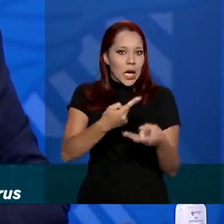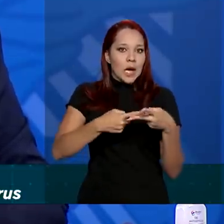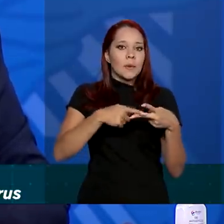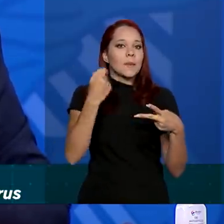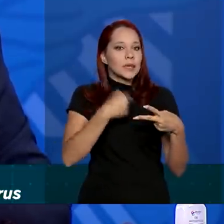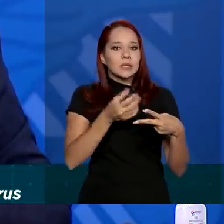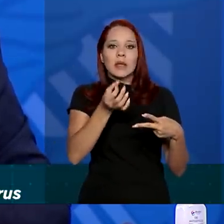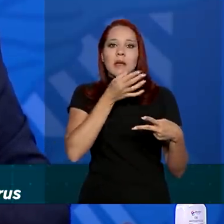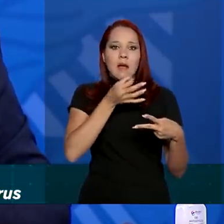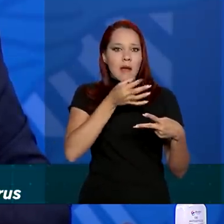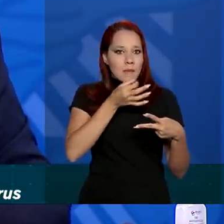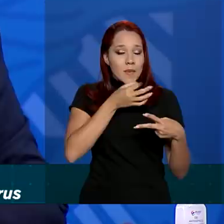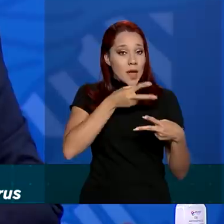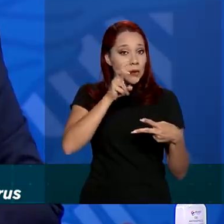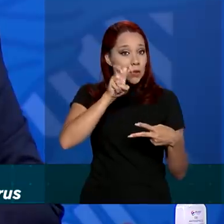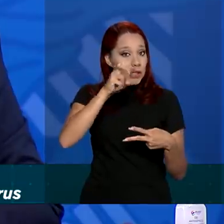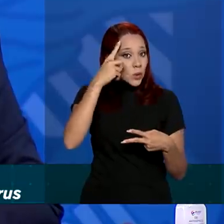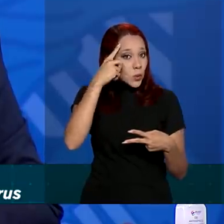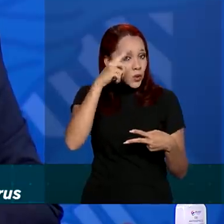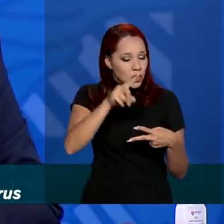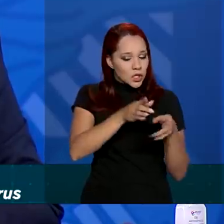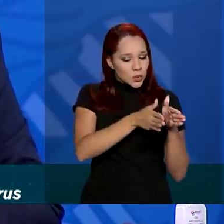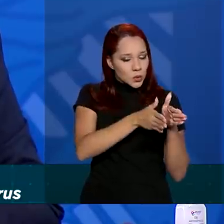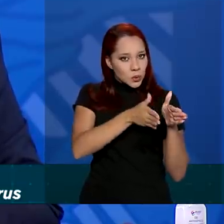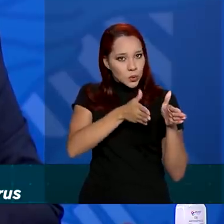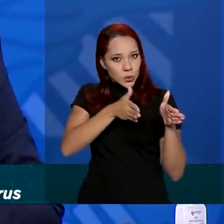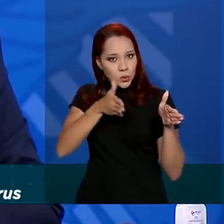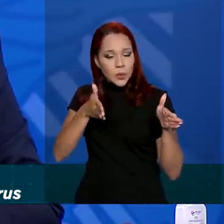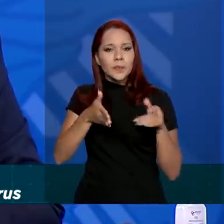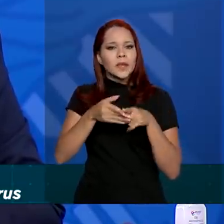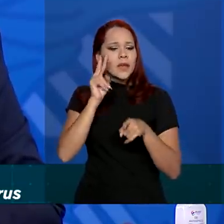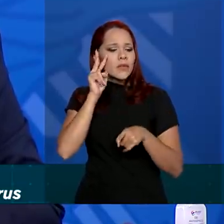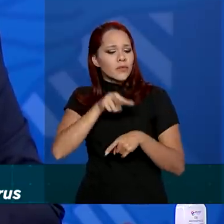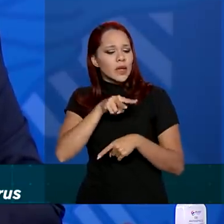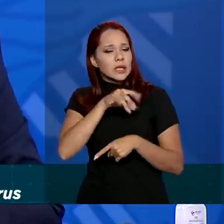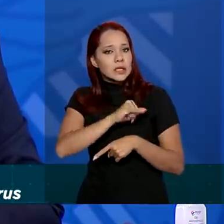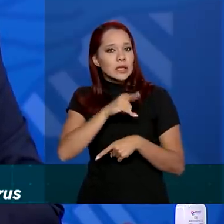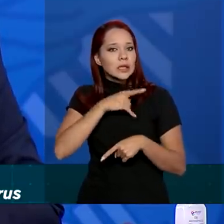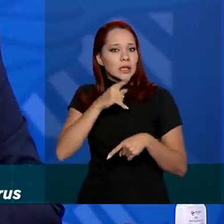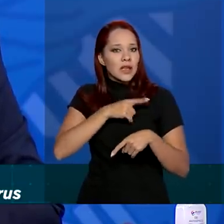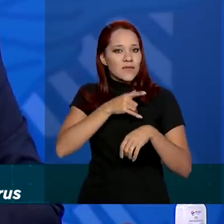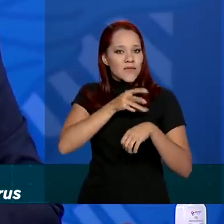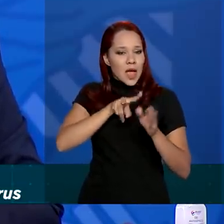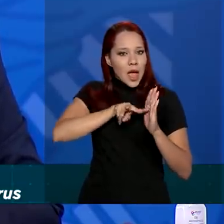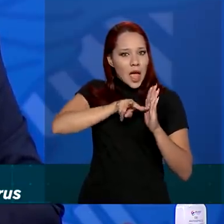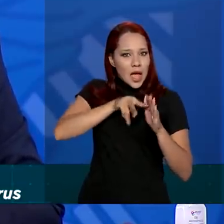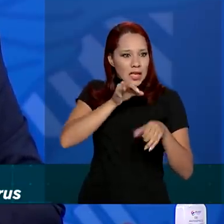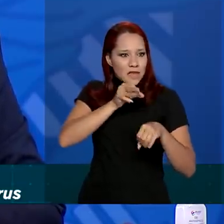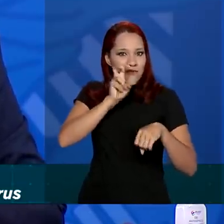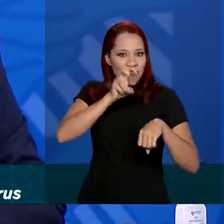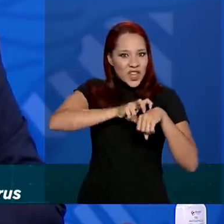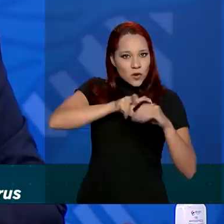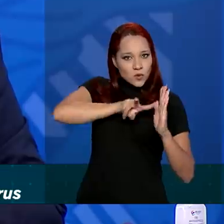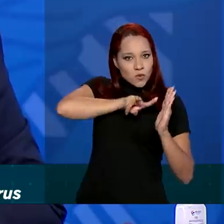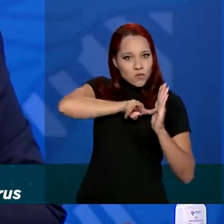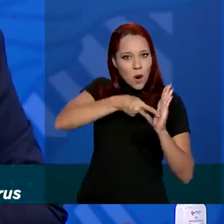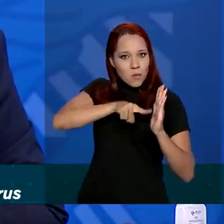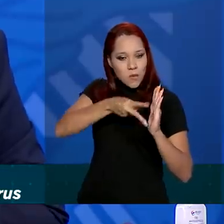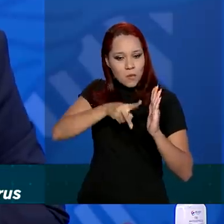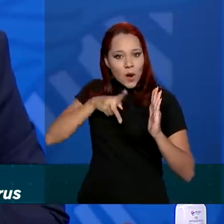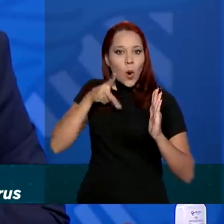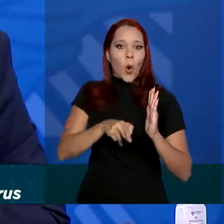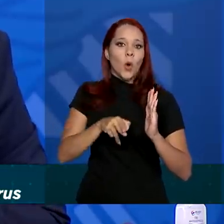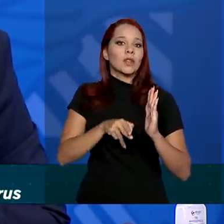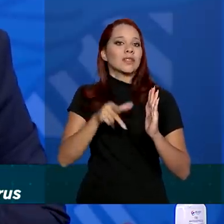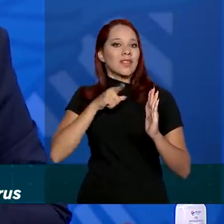medicação durante os 5 dias e a gente tem que verificar se houve a inibição da replicação da carga viral